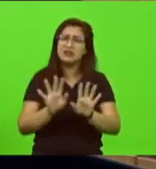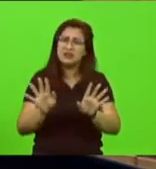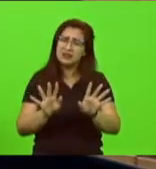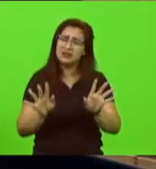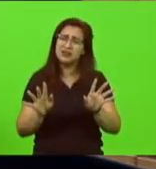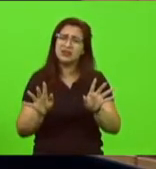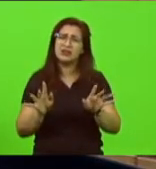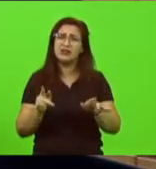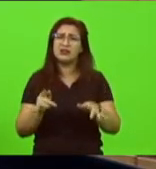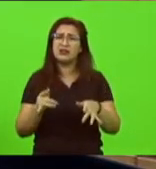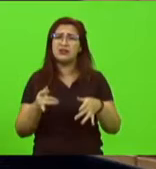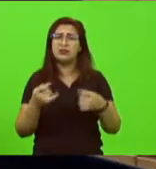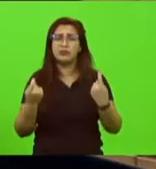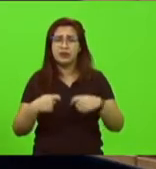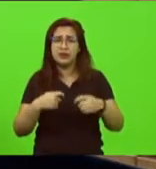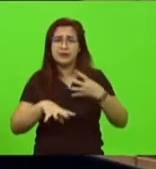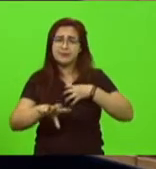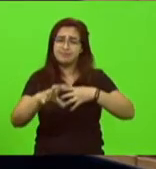lutar buscando